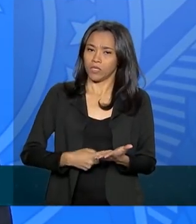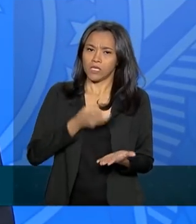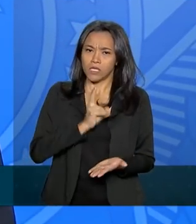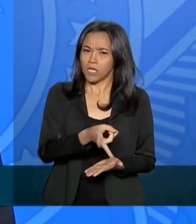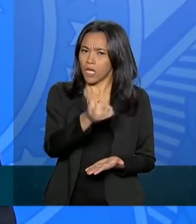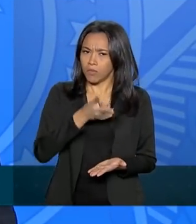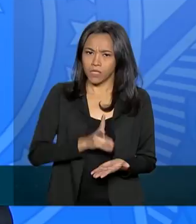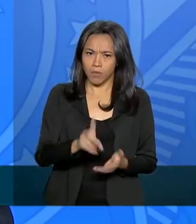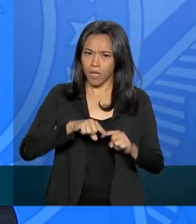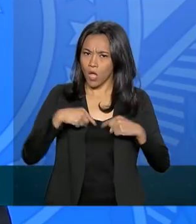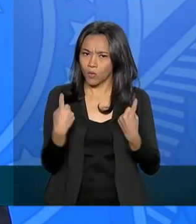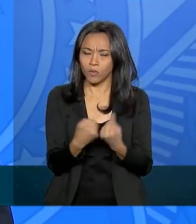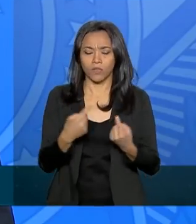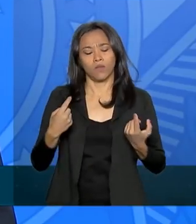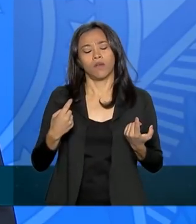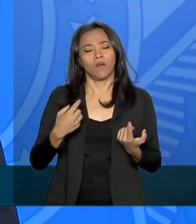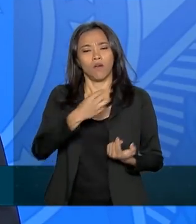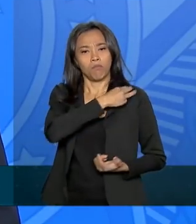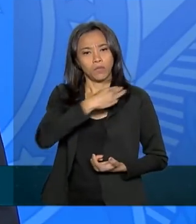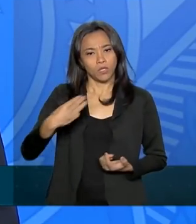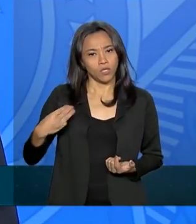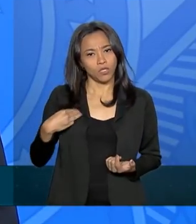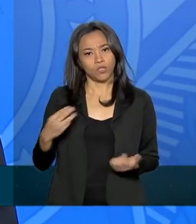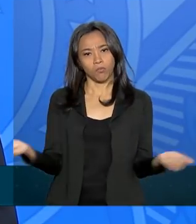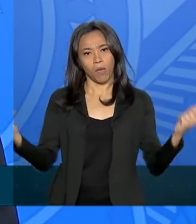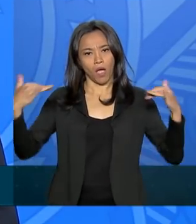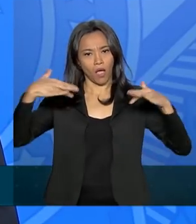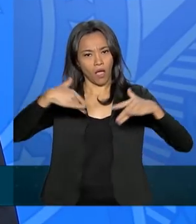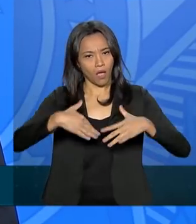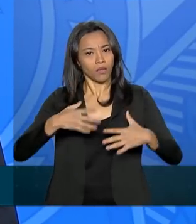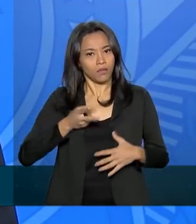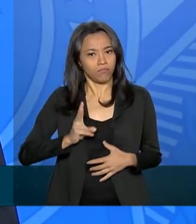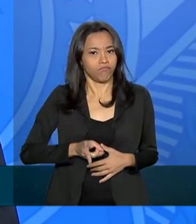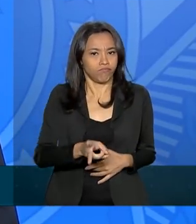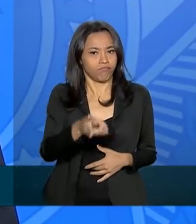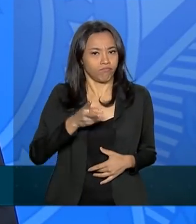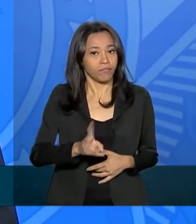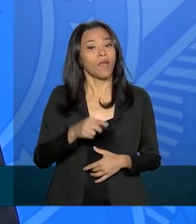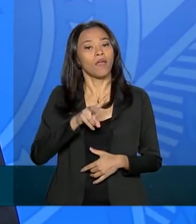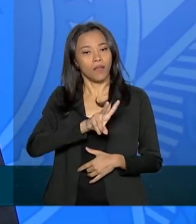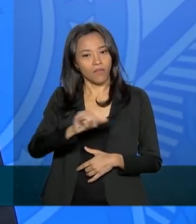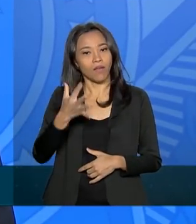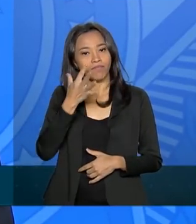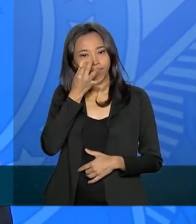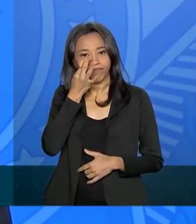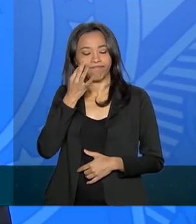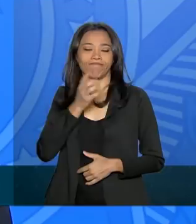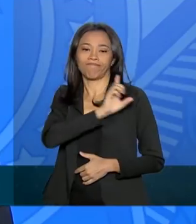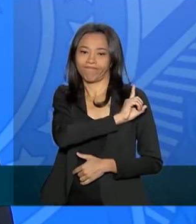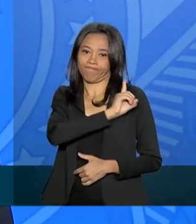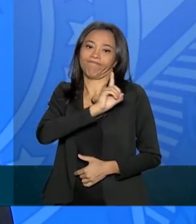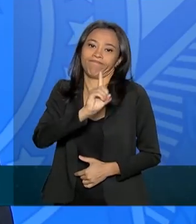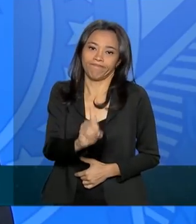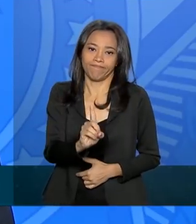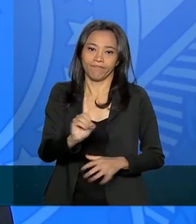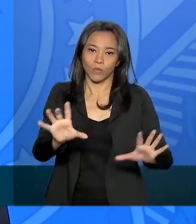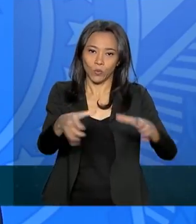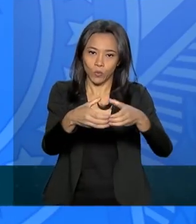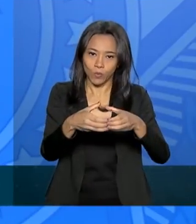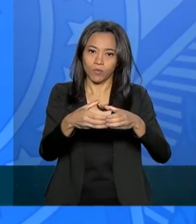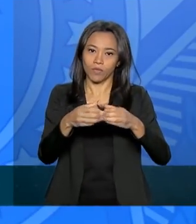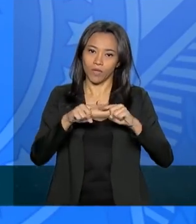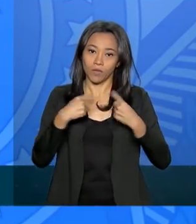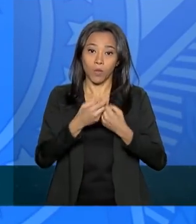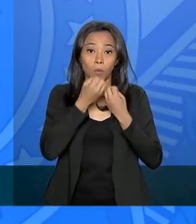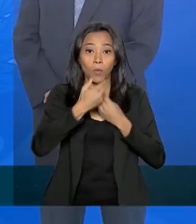ministro que nós fazemos periodicamente, ele se fará presente. Então,